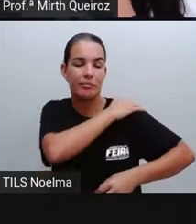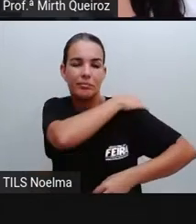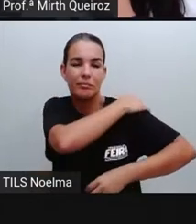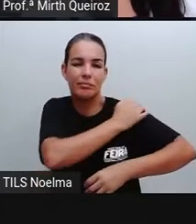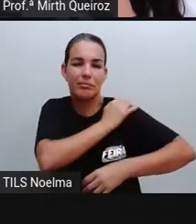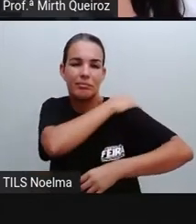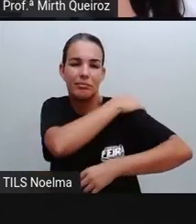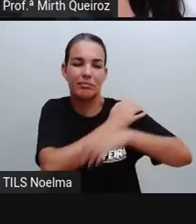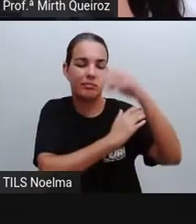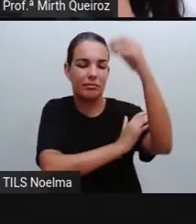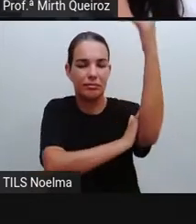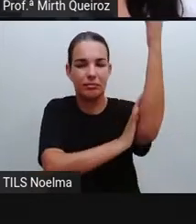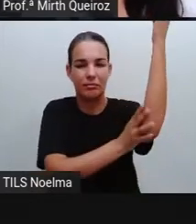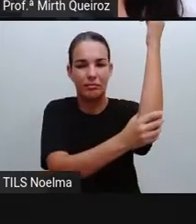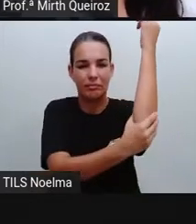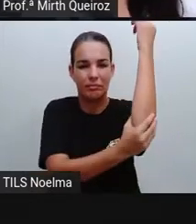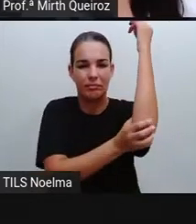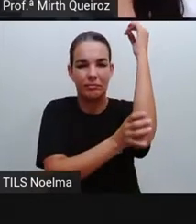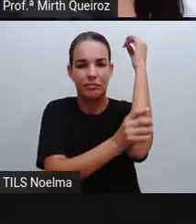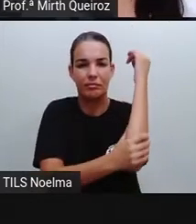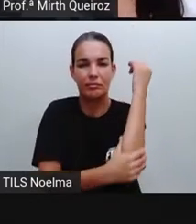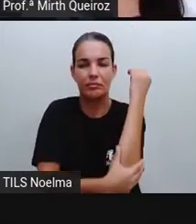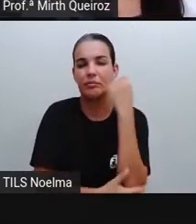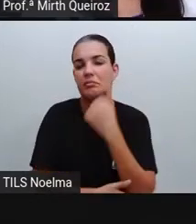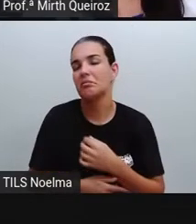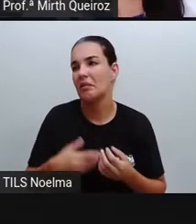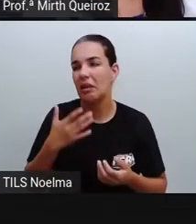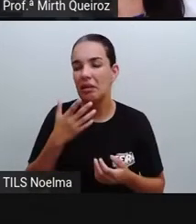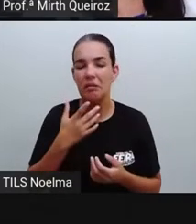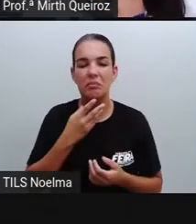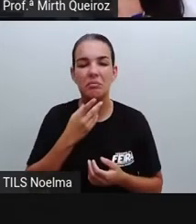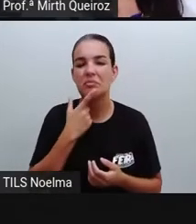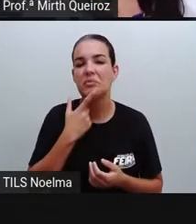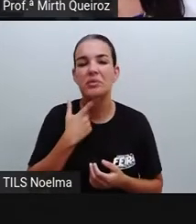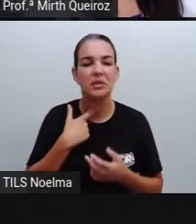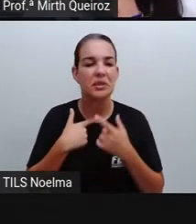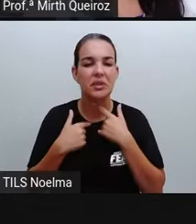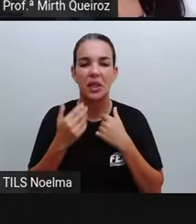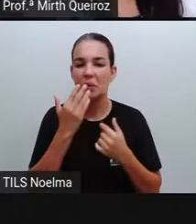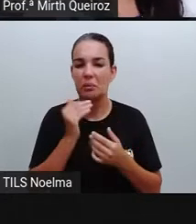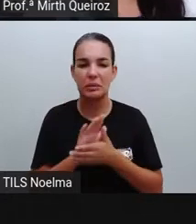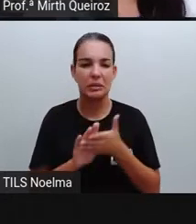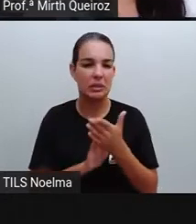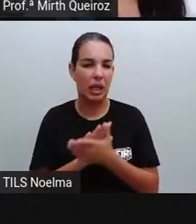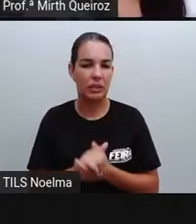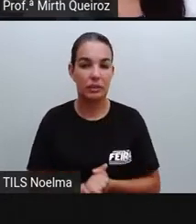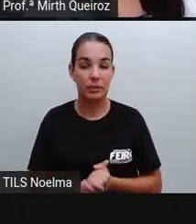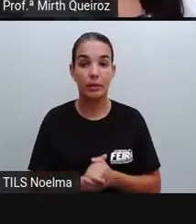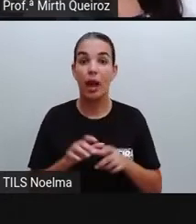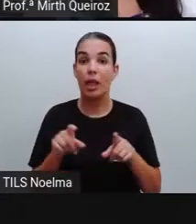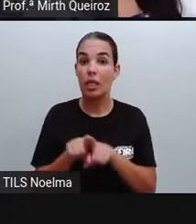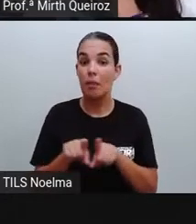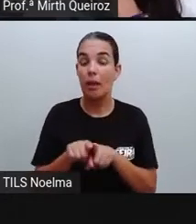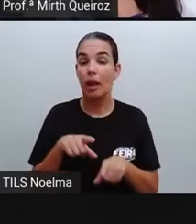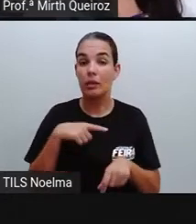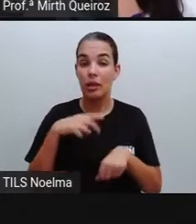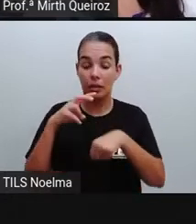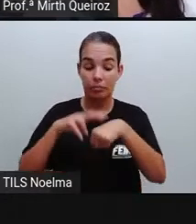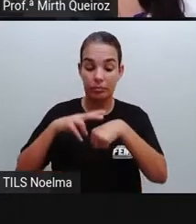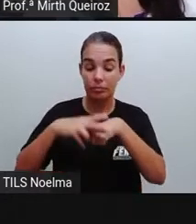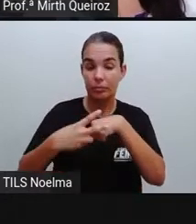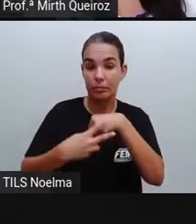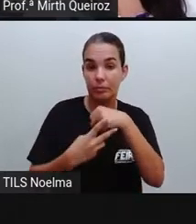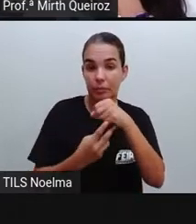são sintomas mais comuns aí da dengue, mas também a dengue hemorrágica, que é